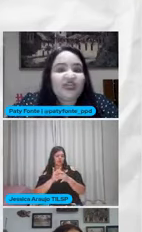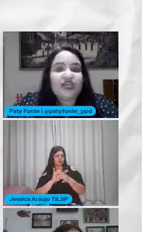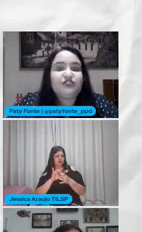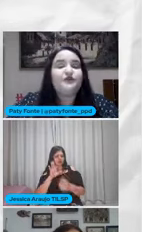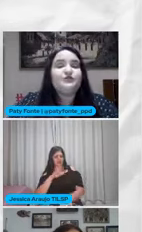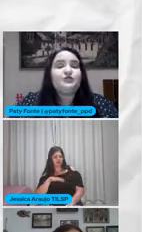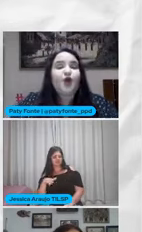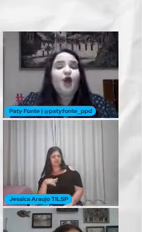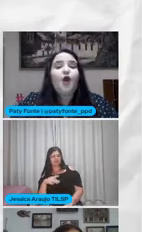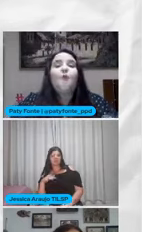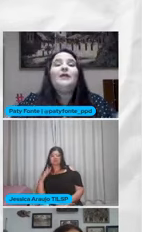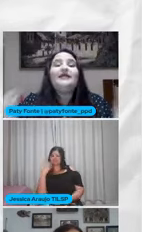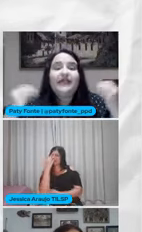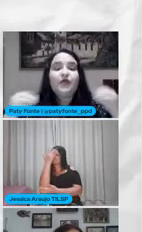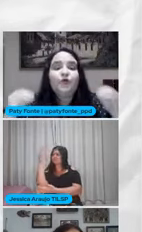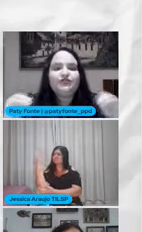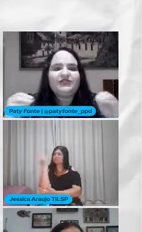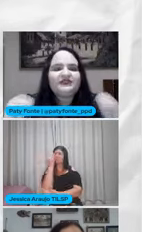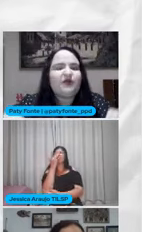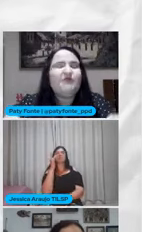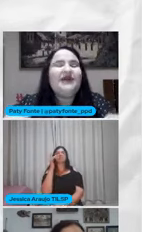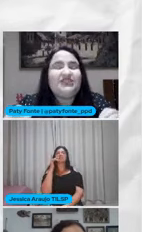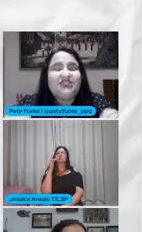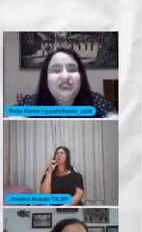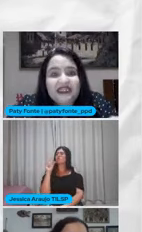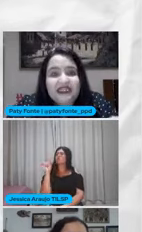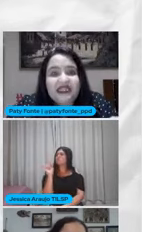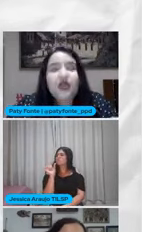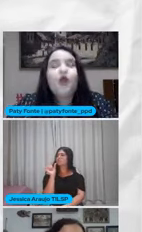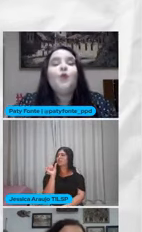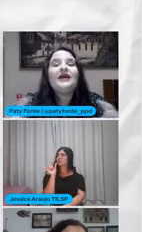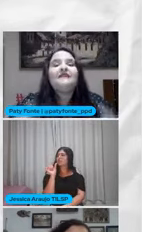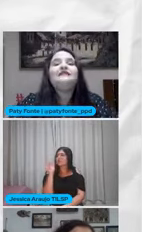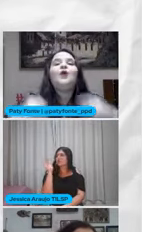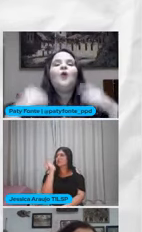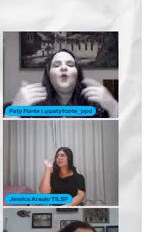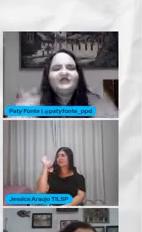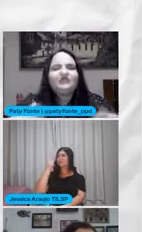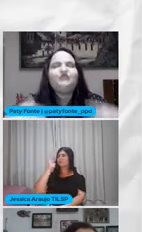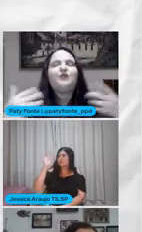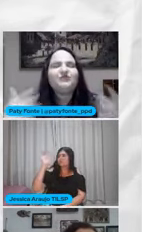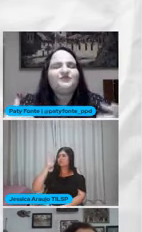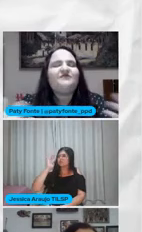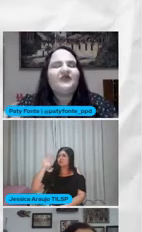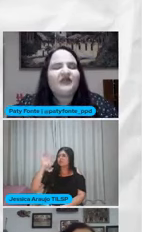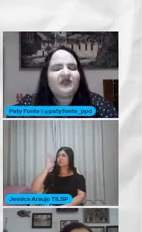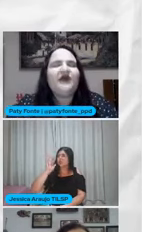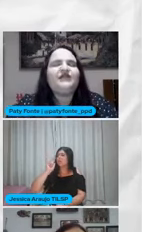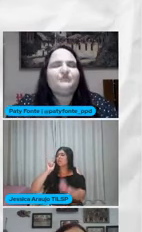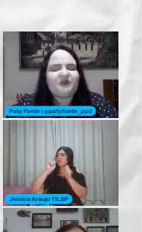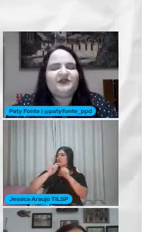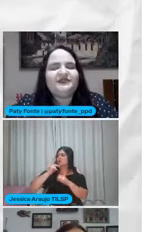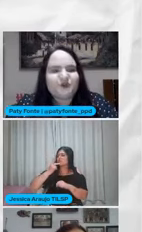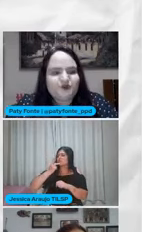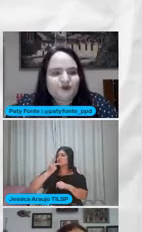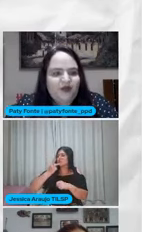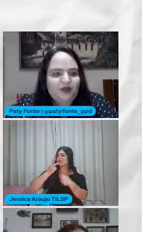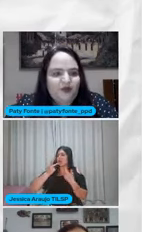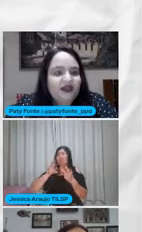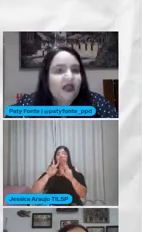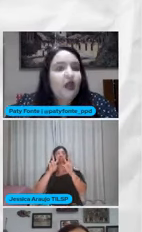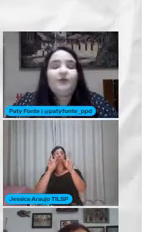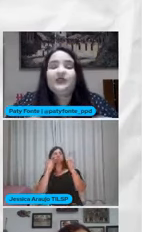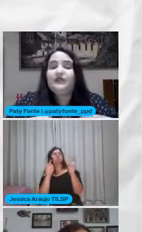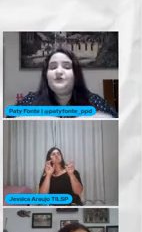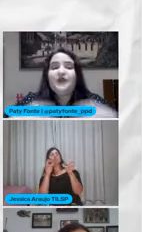natureza Gente Foi só Uma degustação Imaginem Quanta coisa A gente pode ficar falando A respeito desse assunto